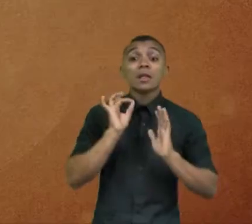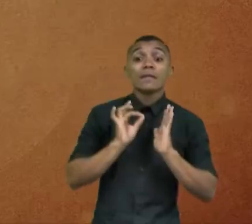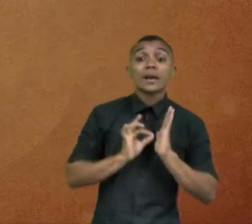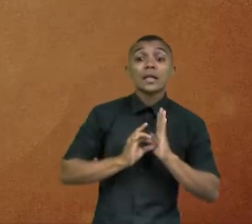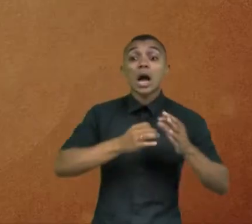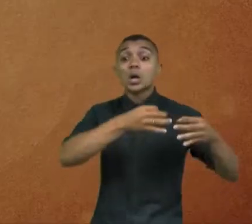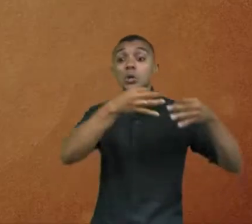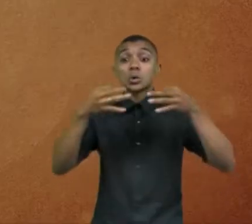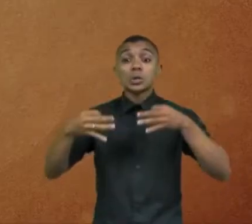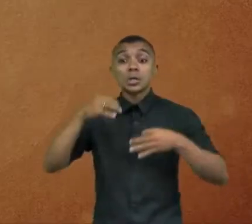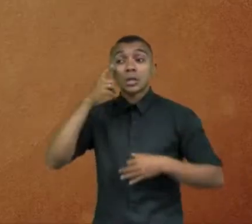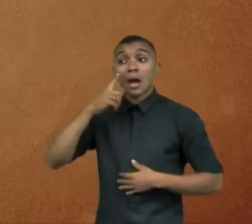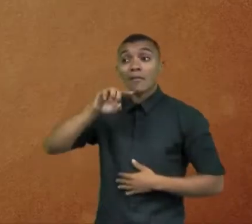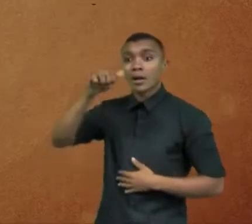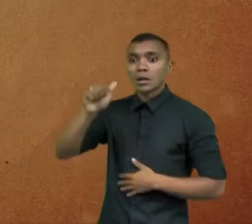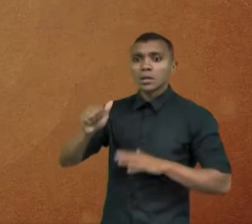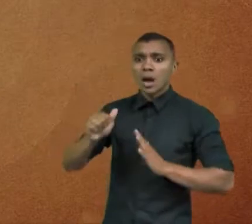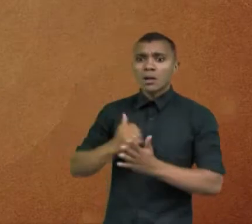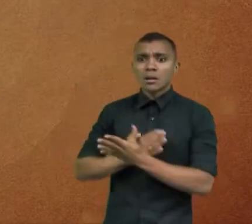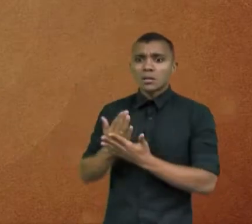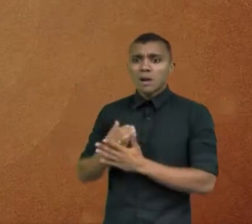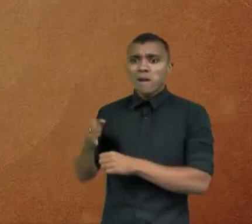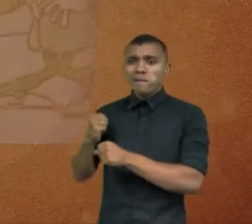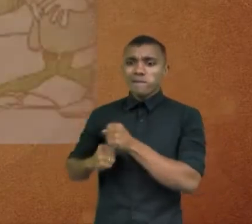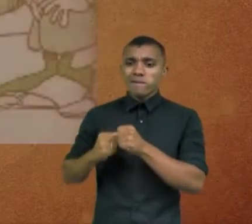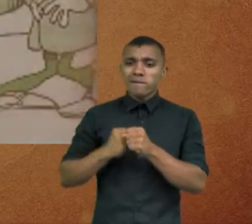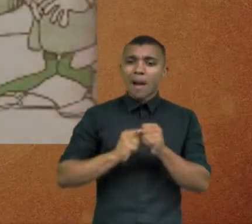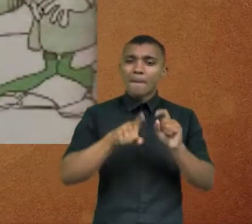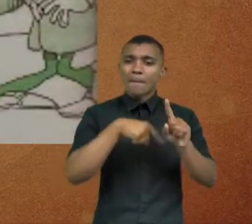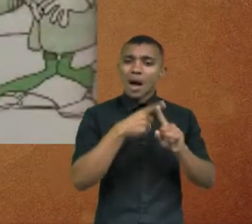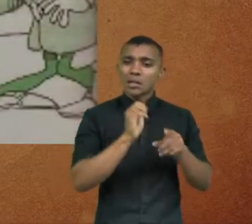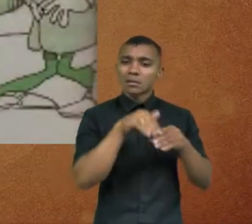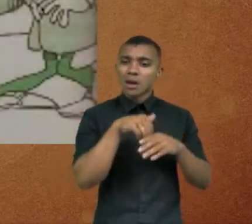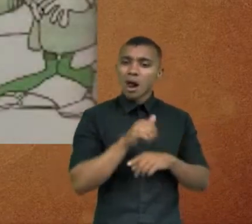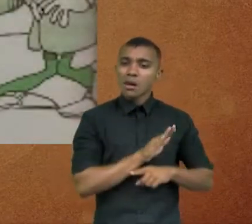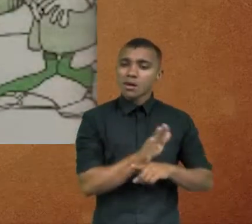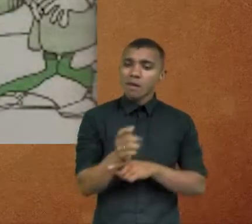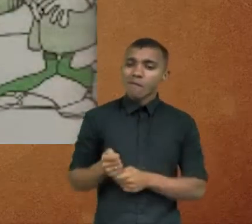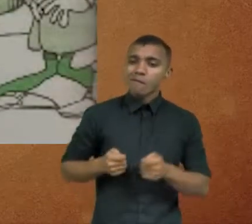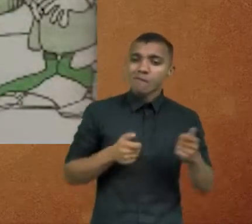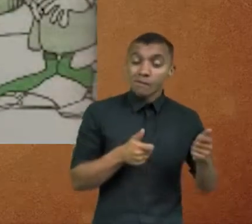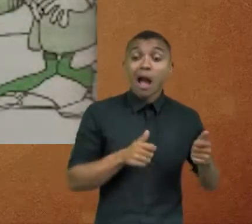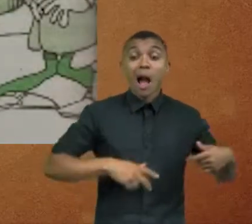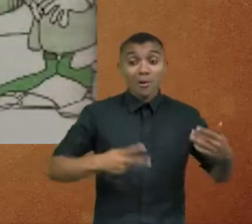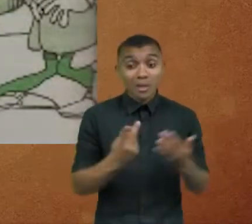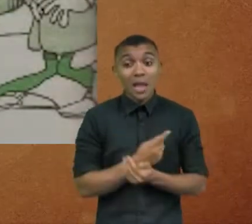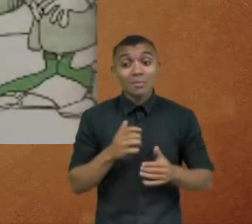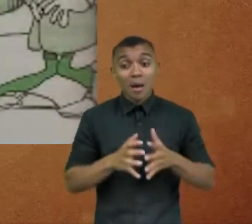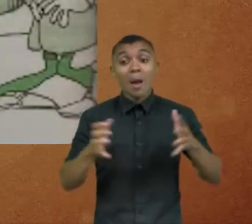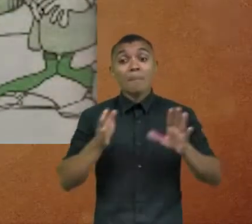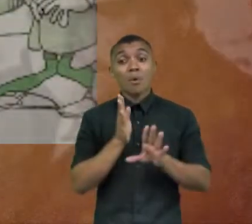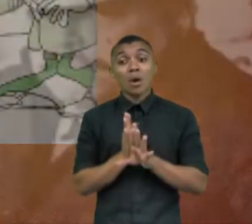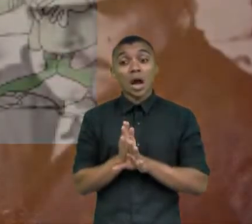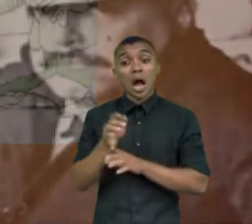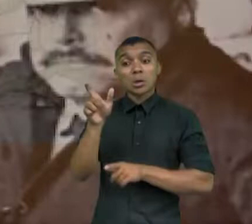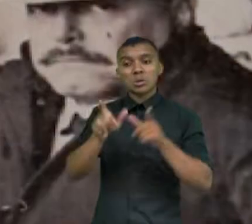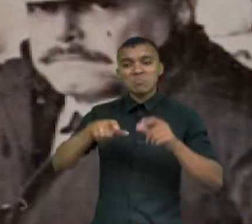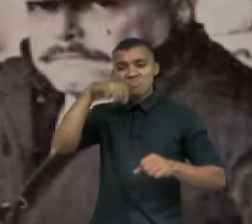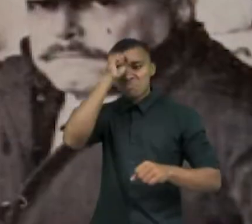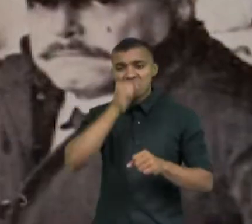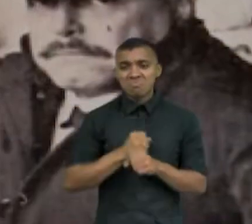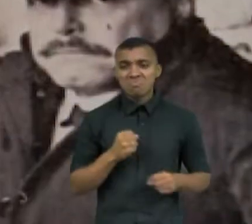eleitoral, as fraudes e o voto de cabresto eram muito comuns, com os detentores do poder econômico e político